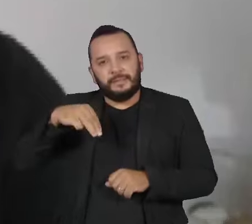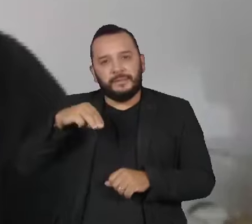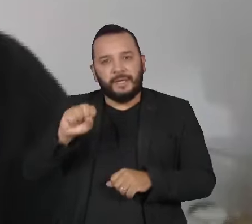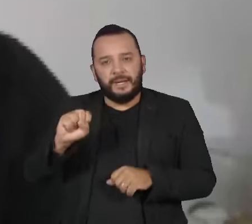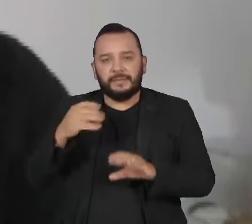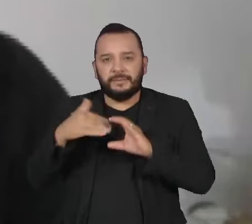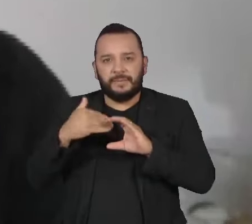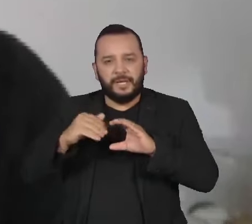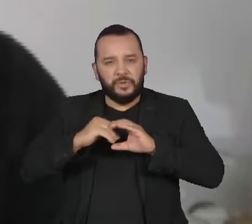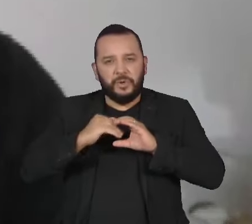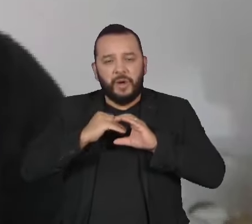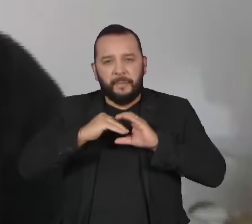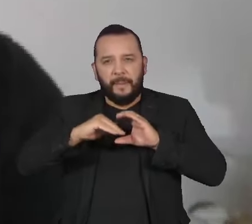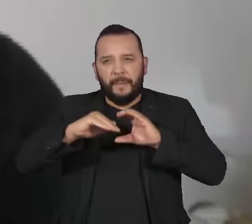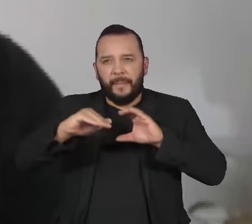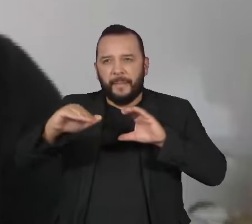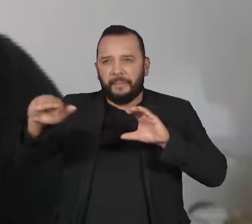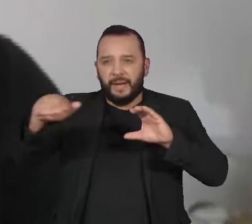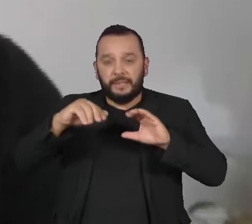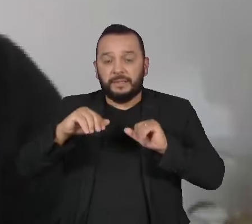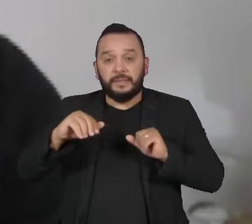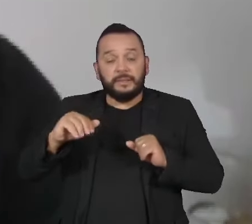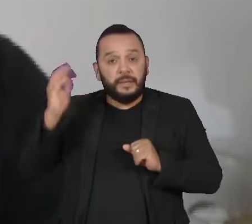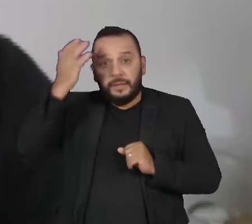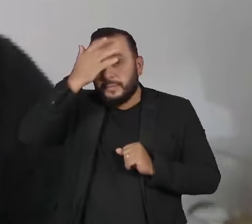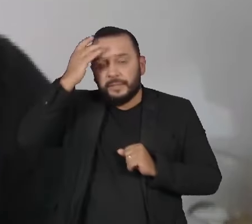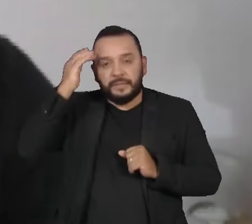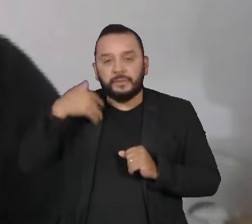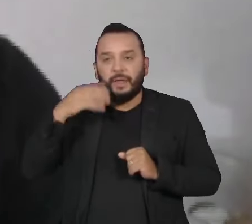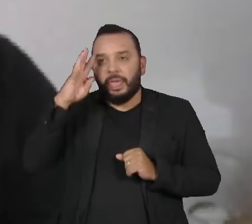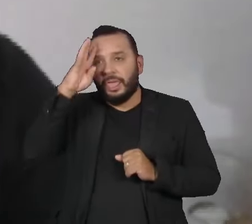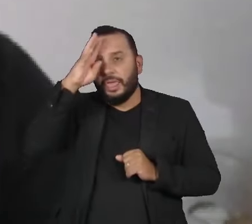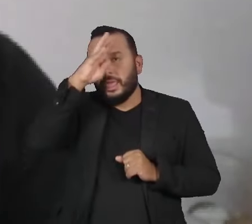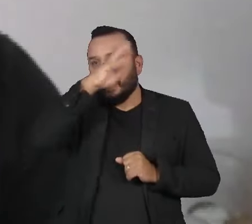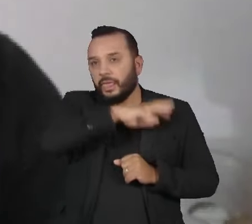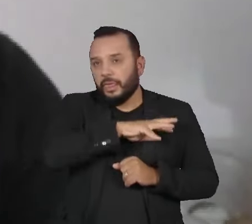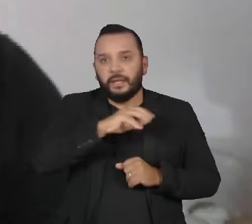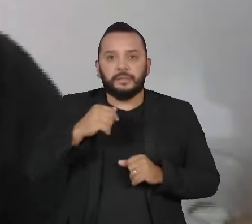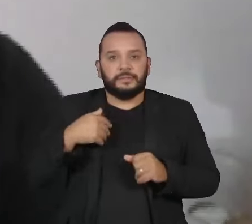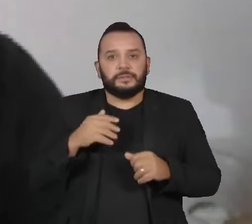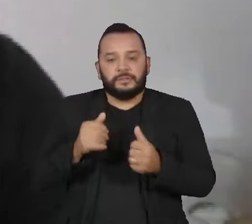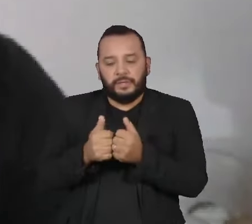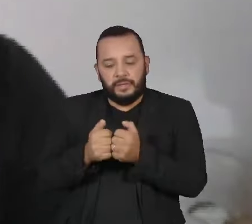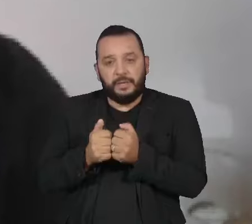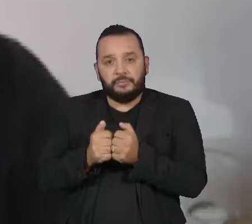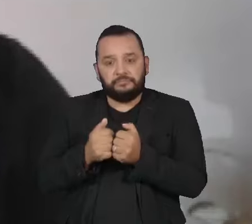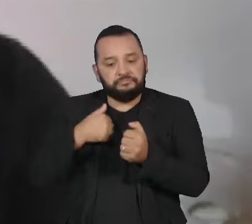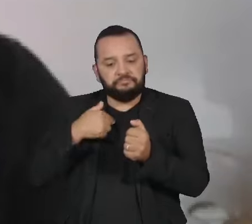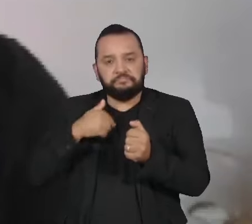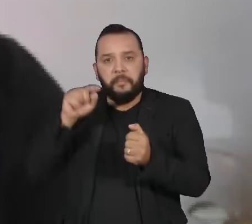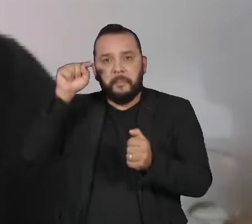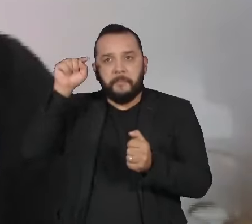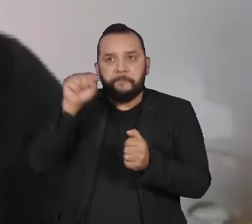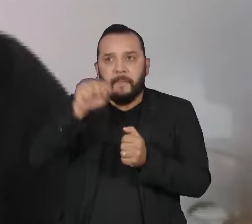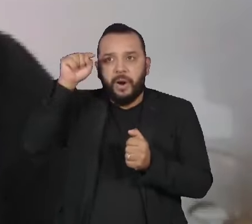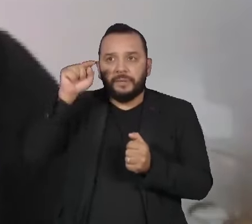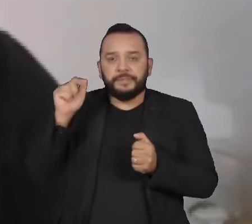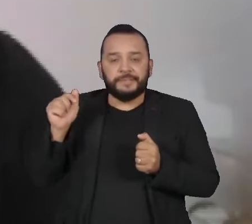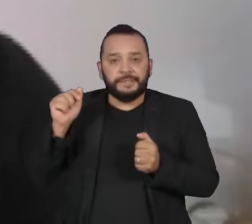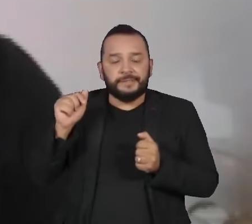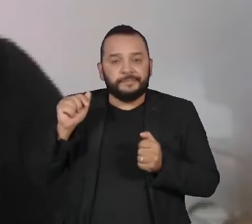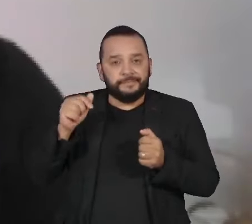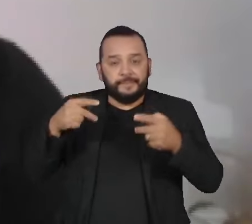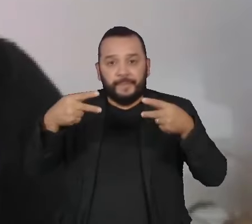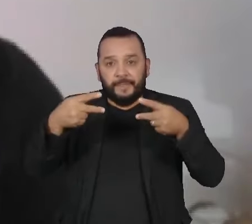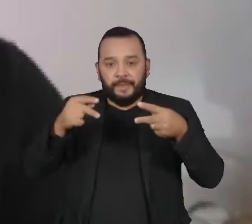e aí a partir do momento que você pega uma pessoa que está mais desligada e, sei lá, clica em algum